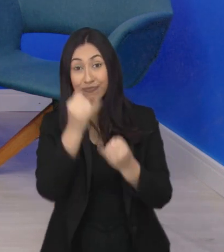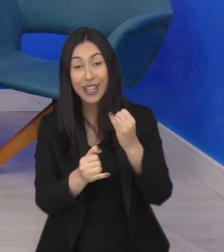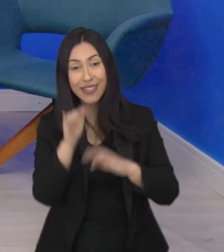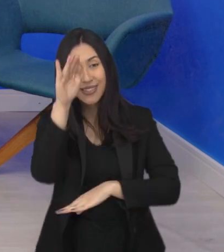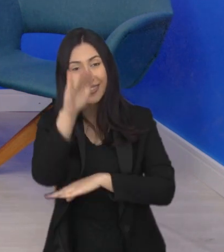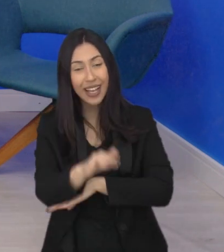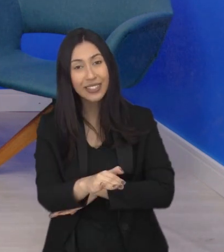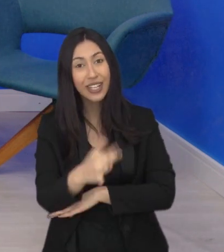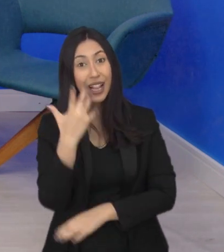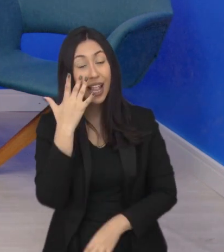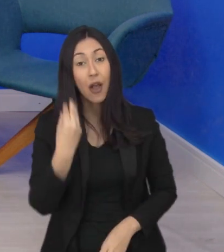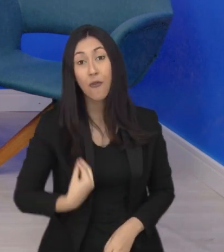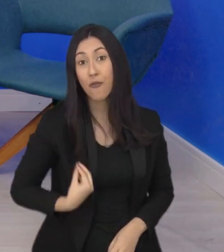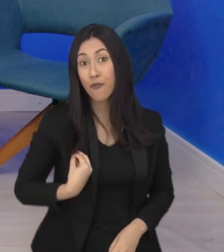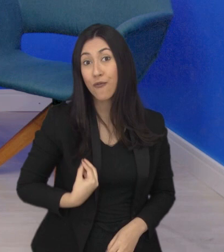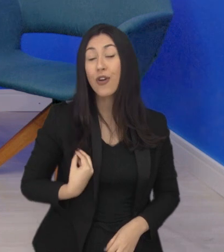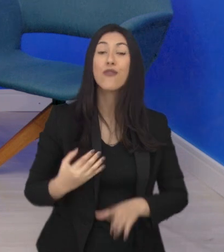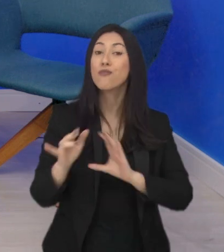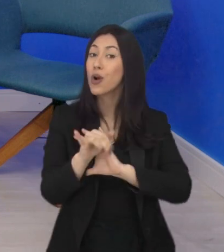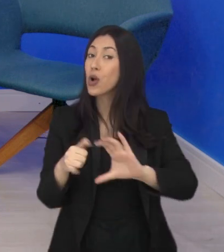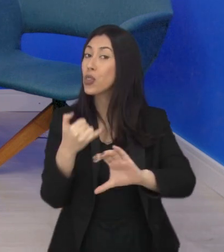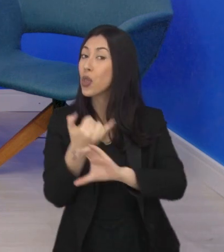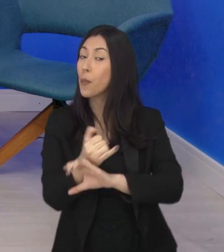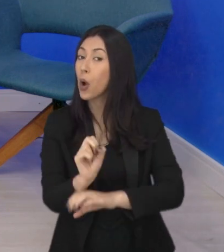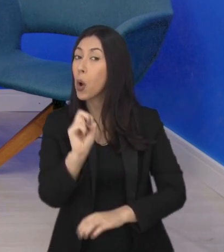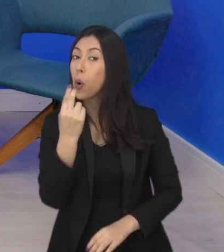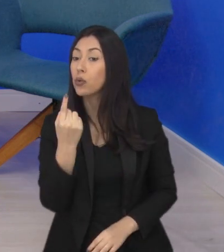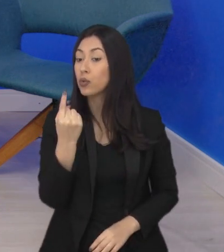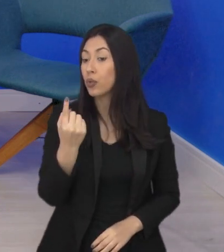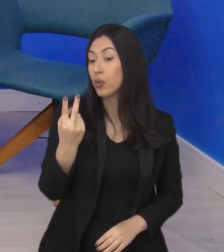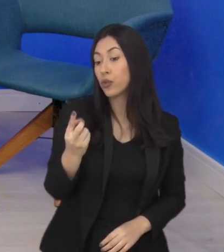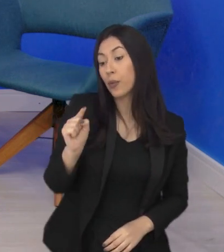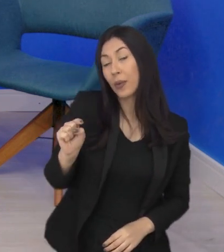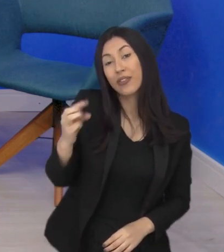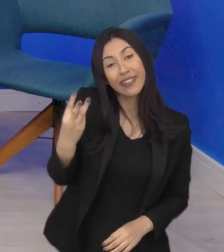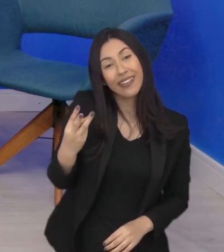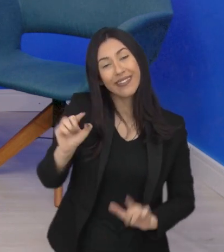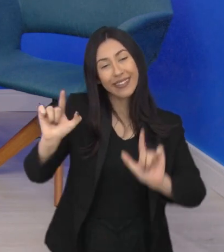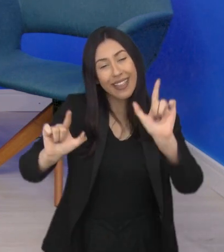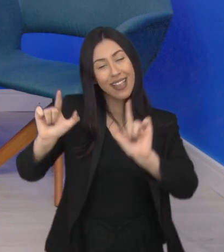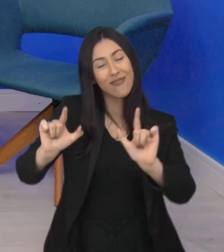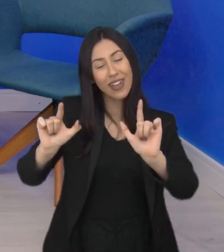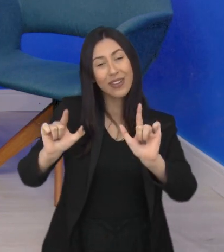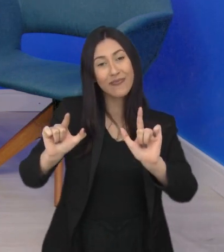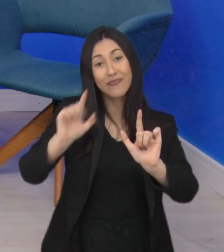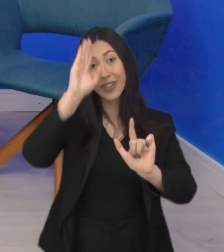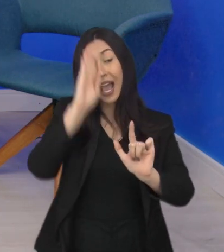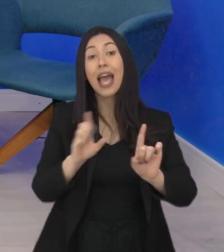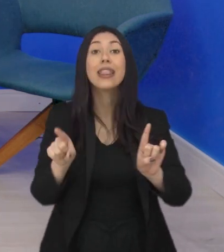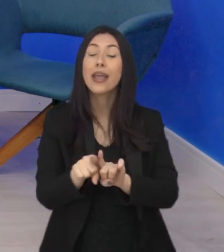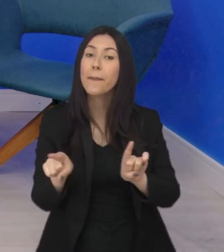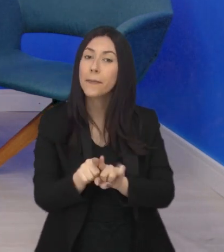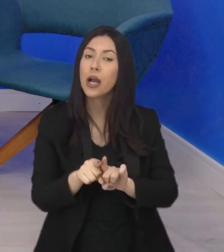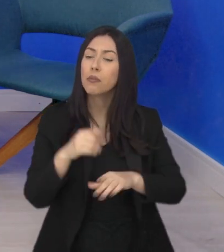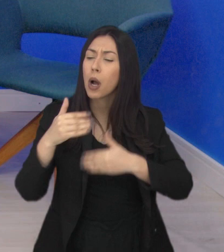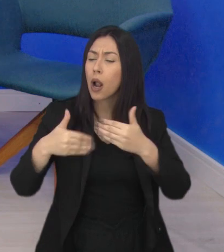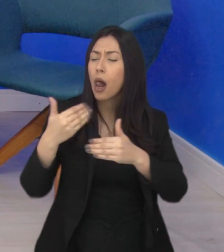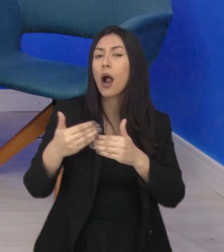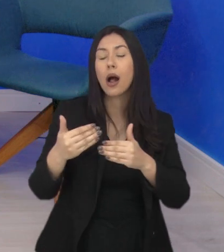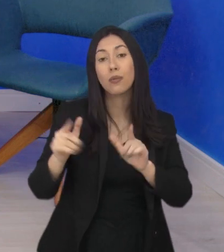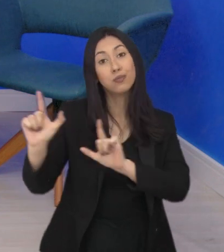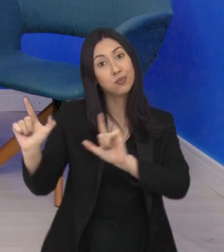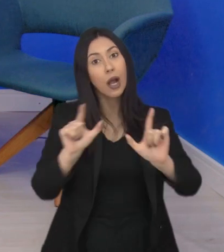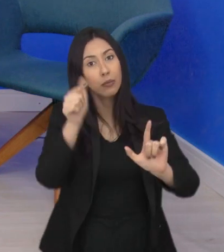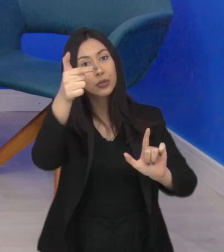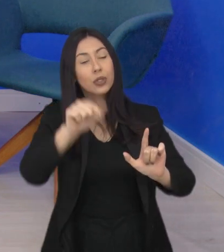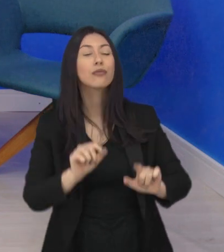tarde ao vivo pelo youtube ou no canal 12.3 da sua televisão temos reprisa durante a programação também né